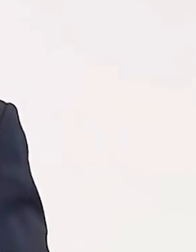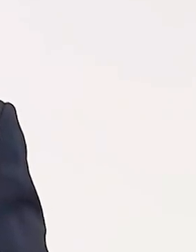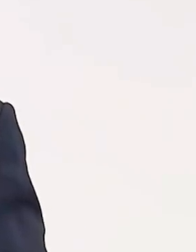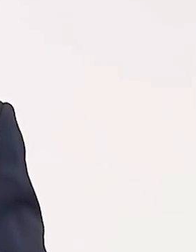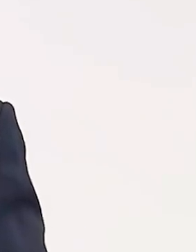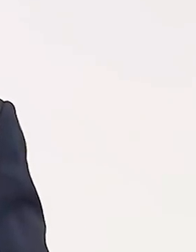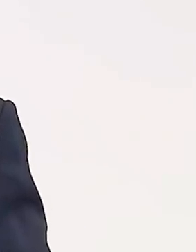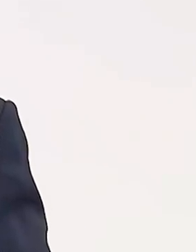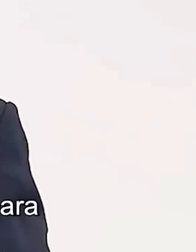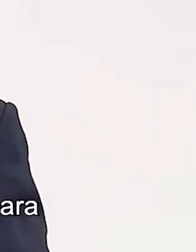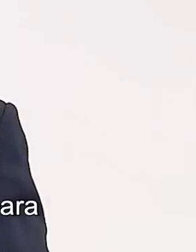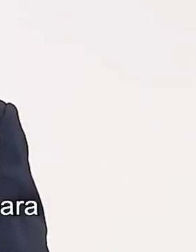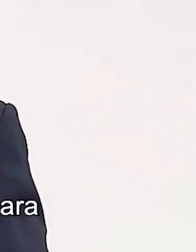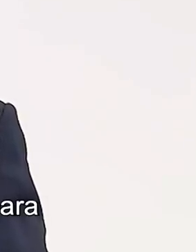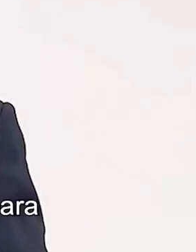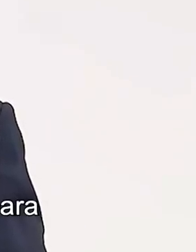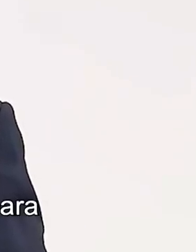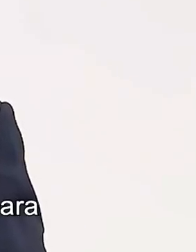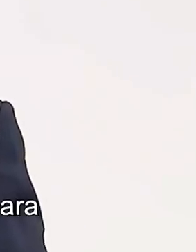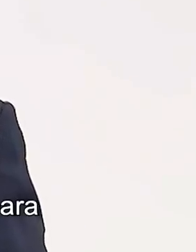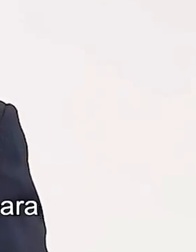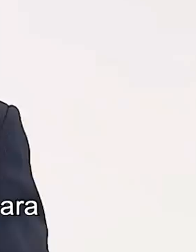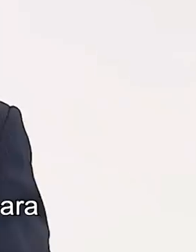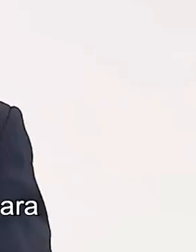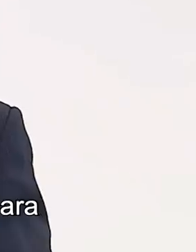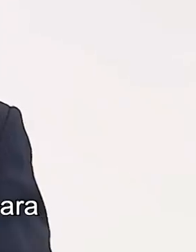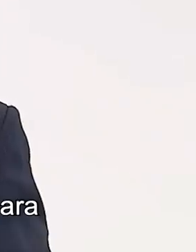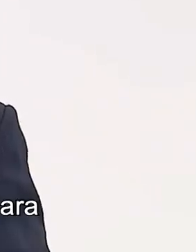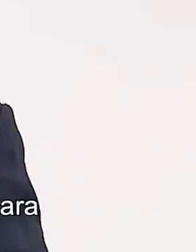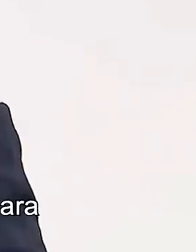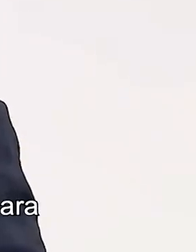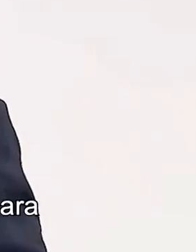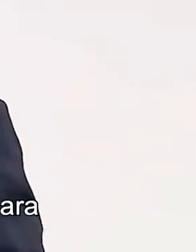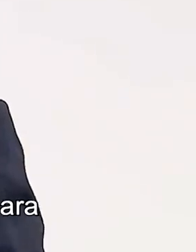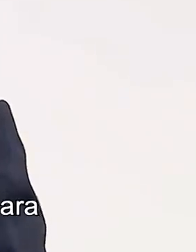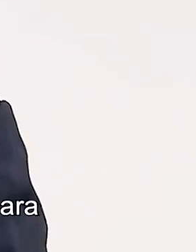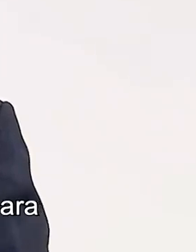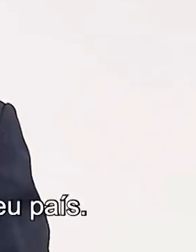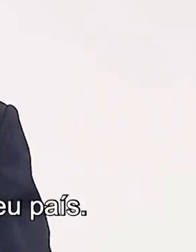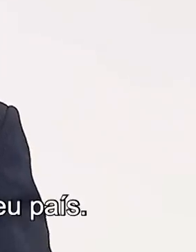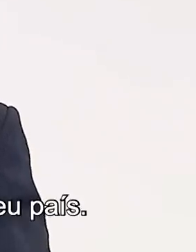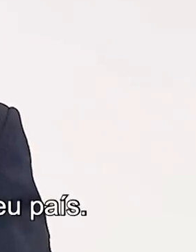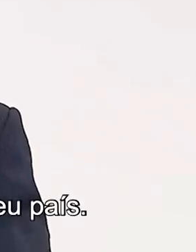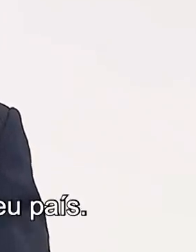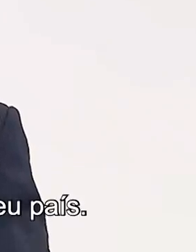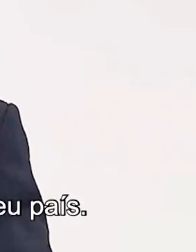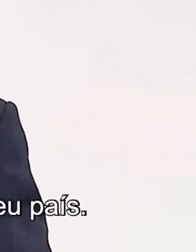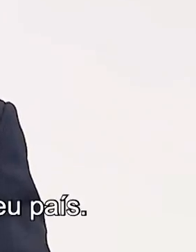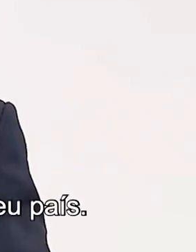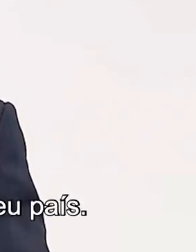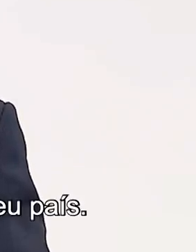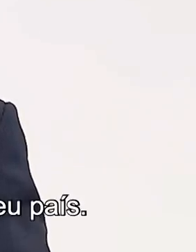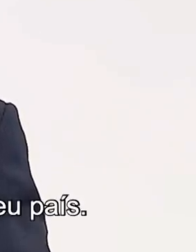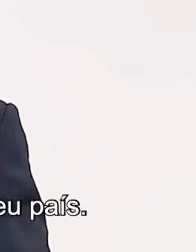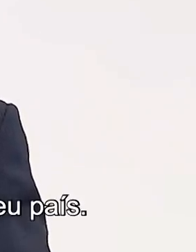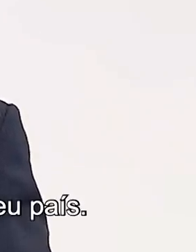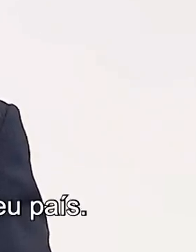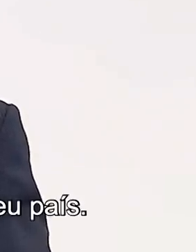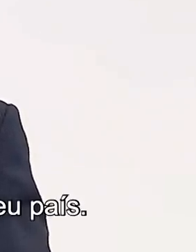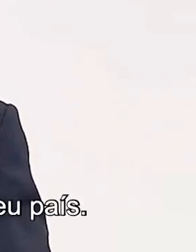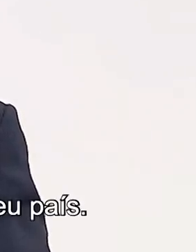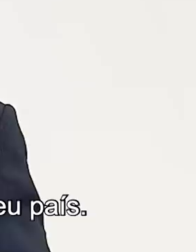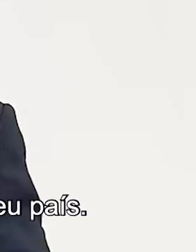Israel transferirá a responsabilidade de maneira ordenada para a equipe de